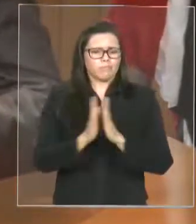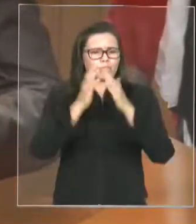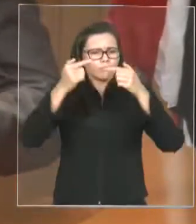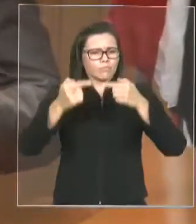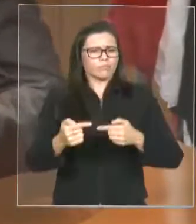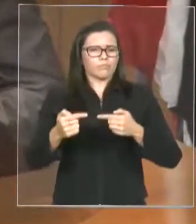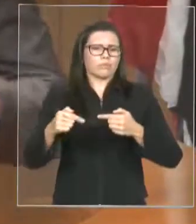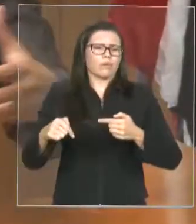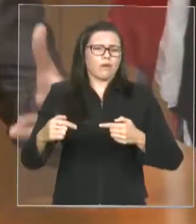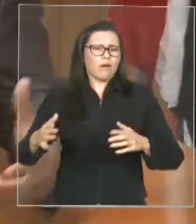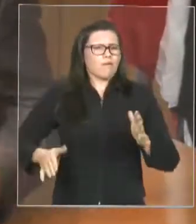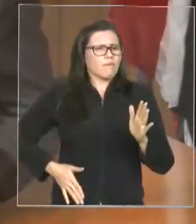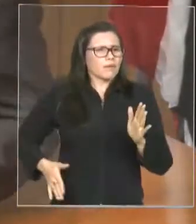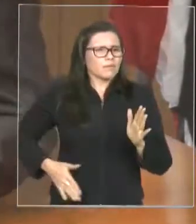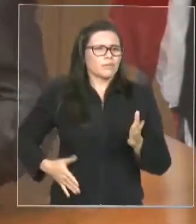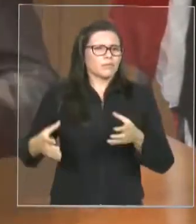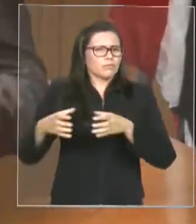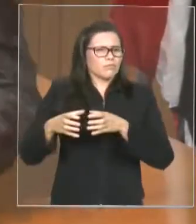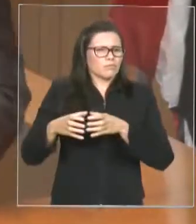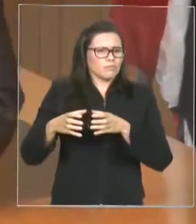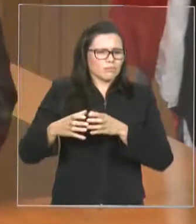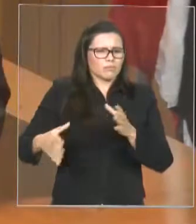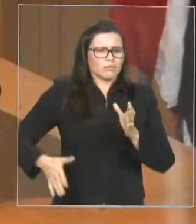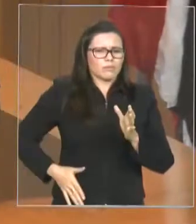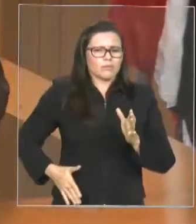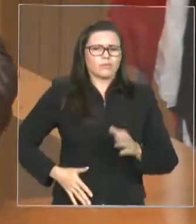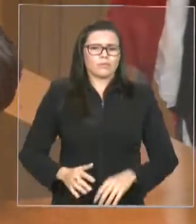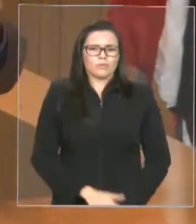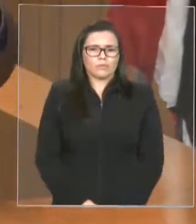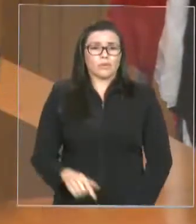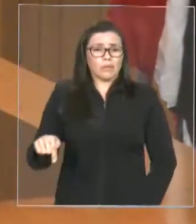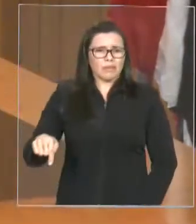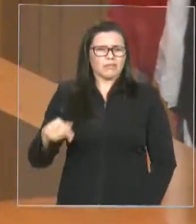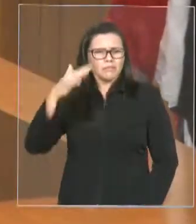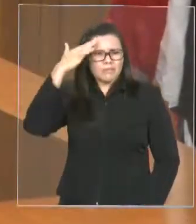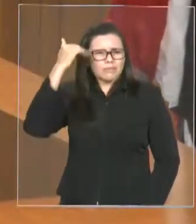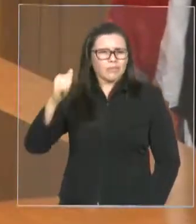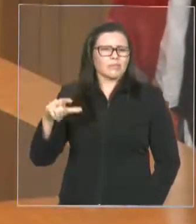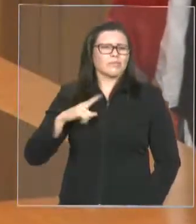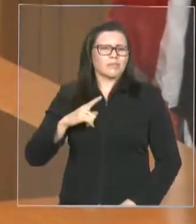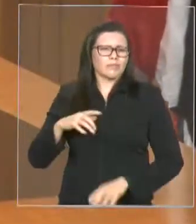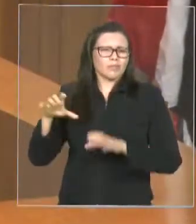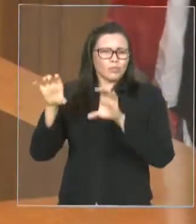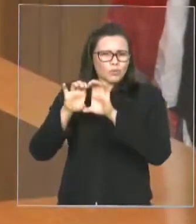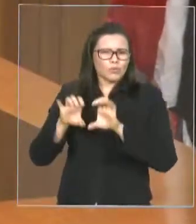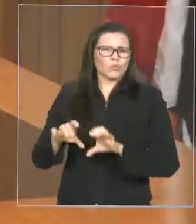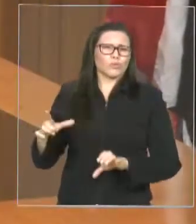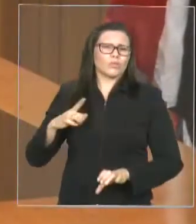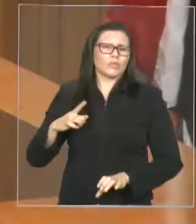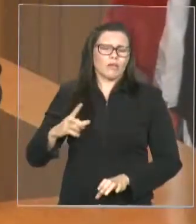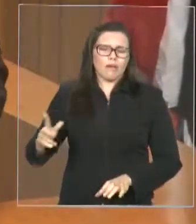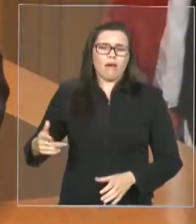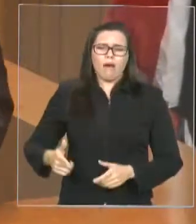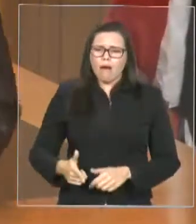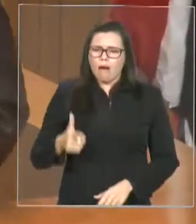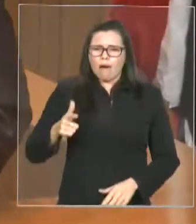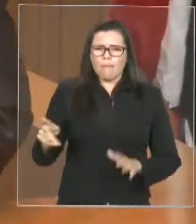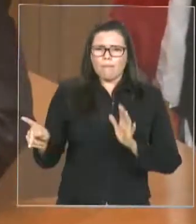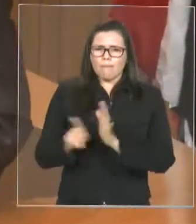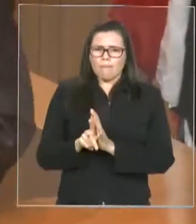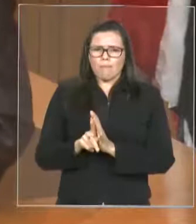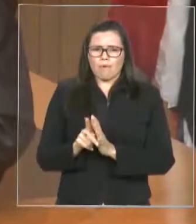criminosa extremamente estruturada e, quando eles saem do serviço, eles passam a ter